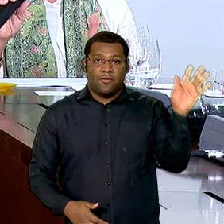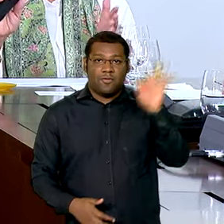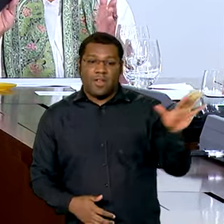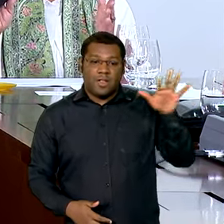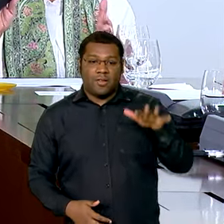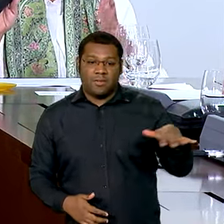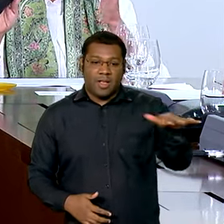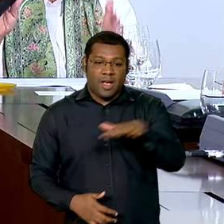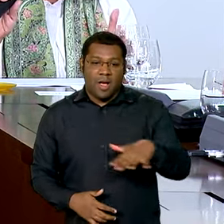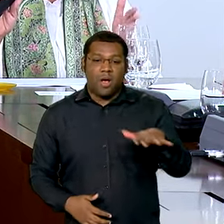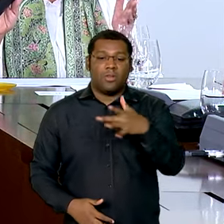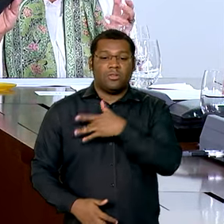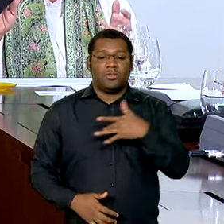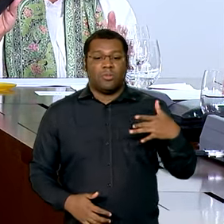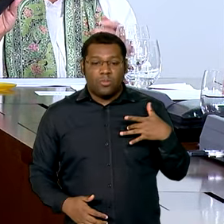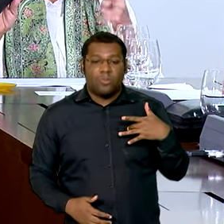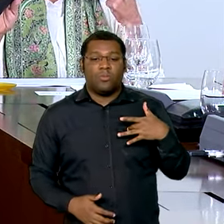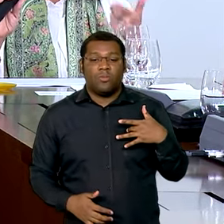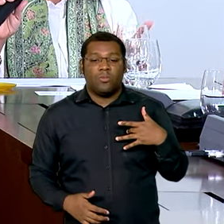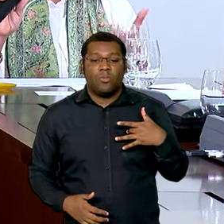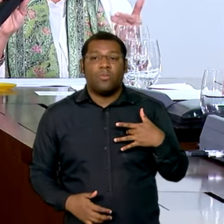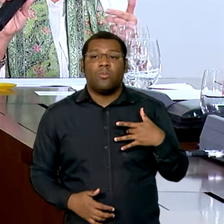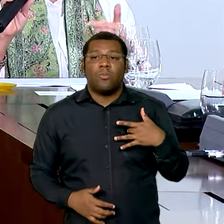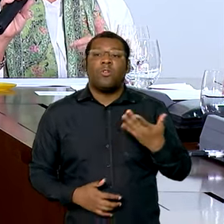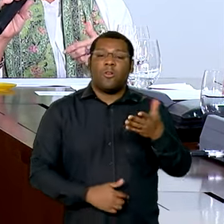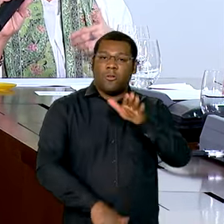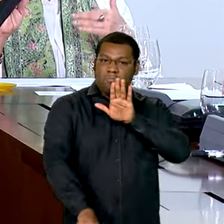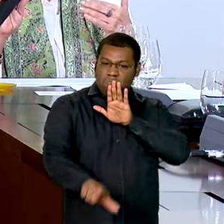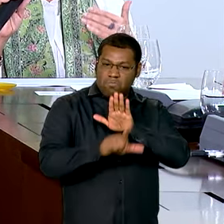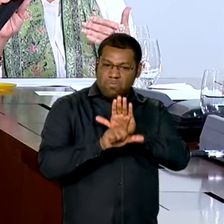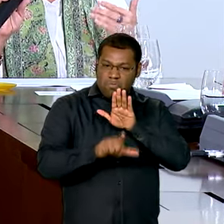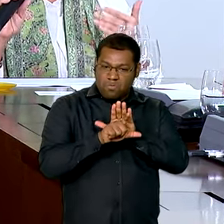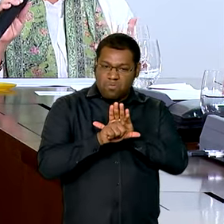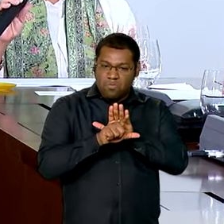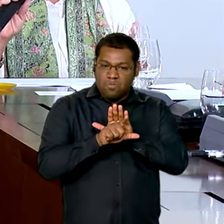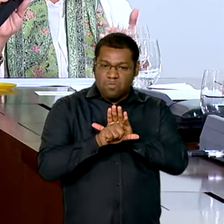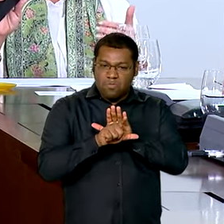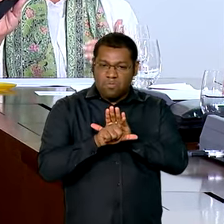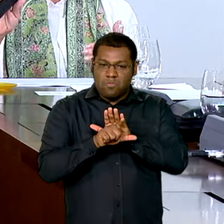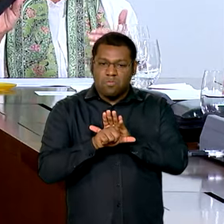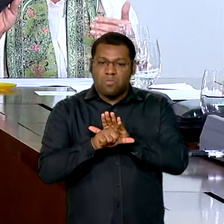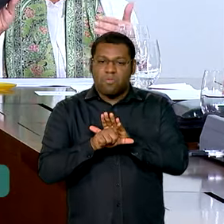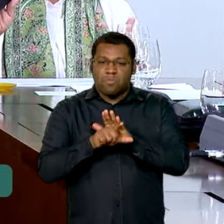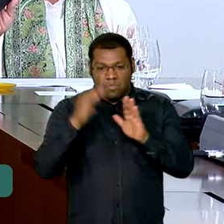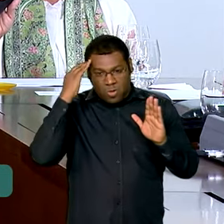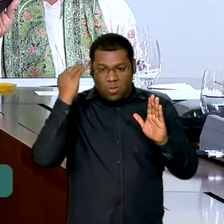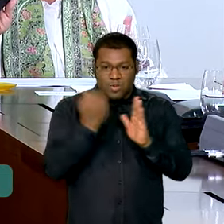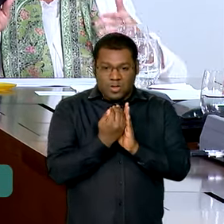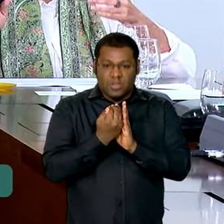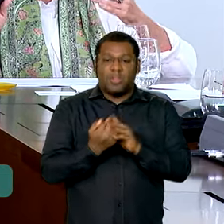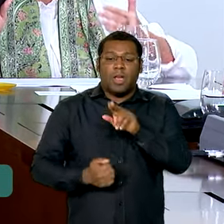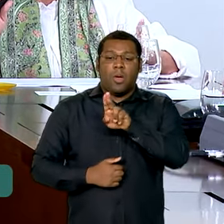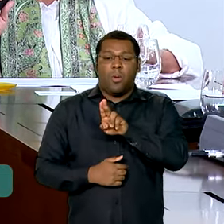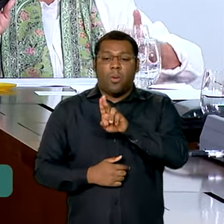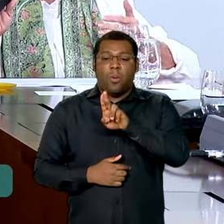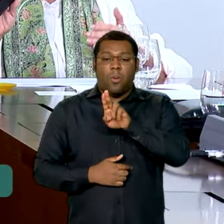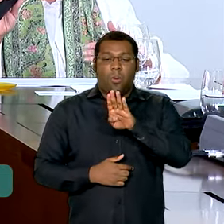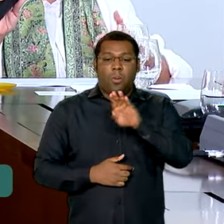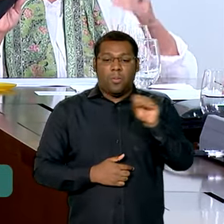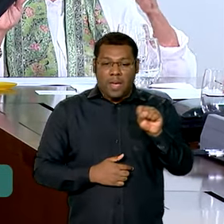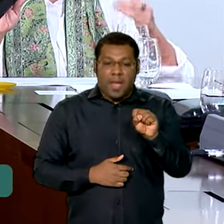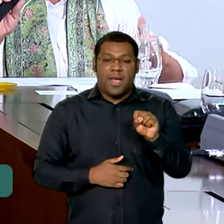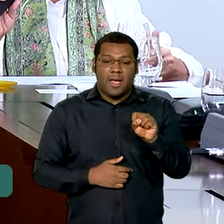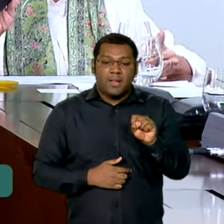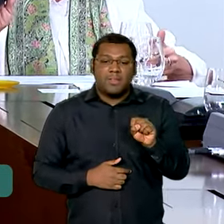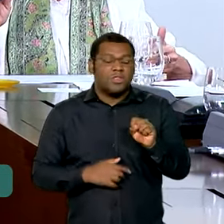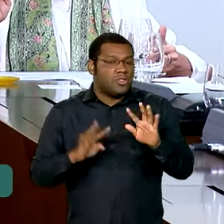e vamos trabalhar agora, a partir da lei, com mais força, para que em todas as unidades básicas de saúde, ali na saúde da